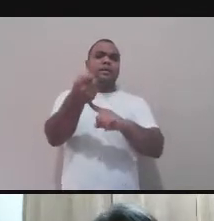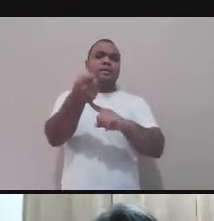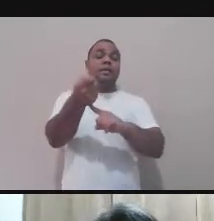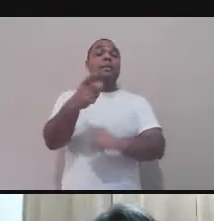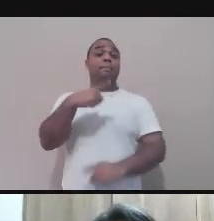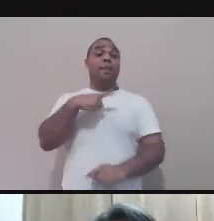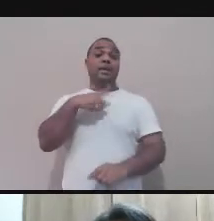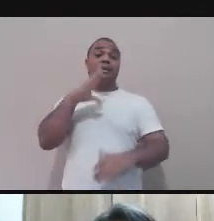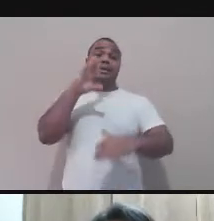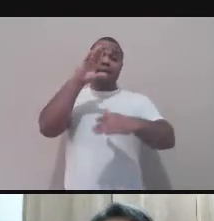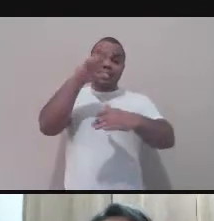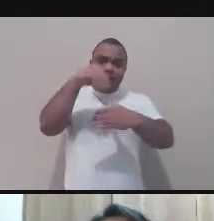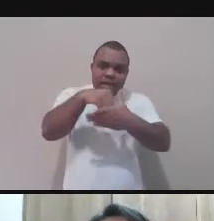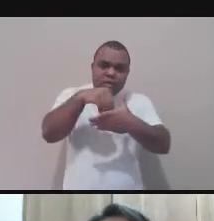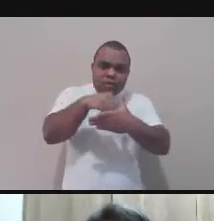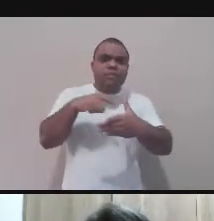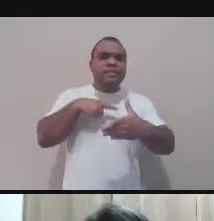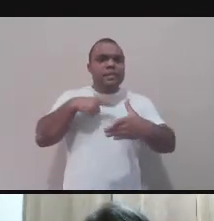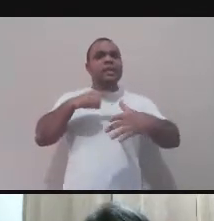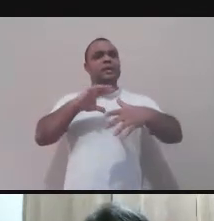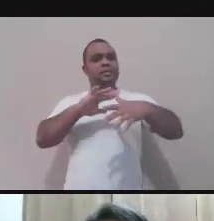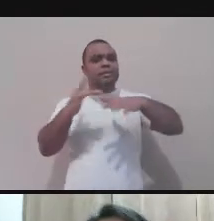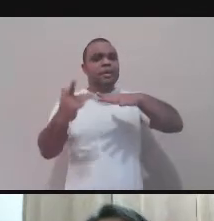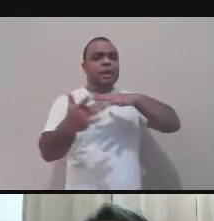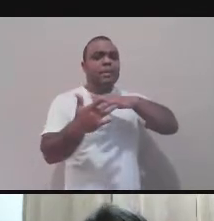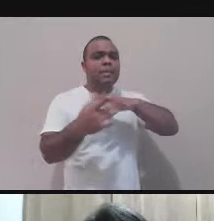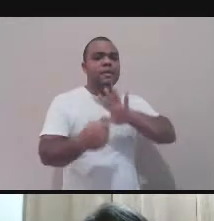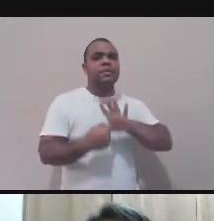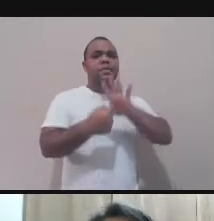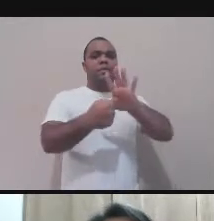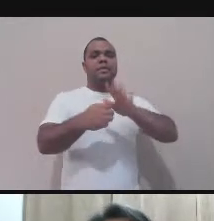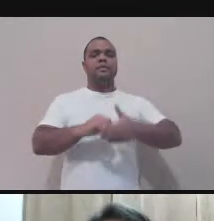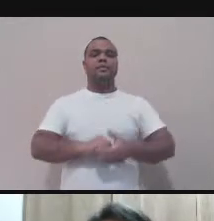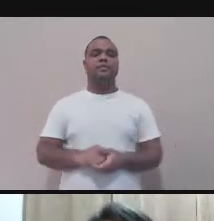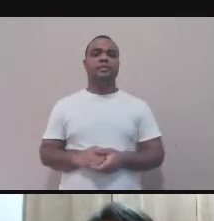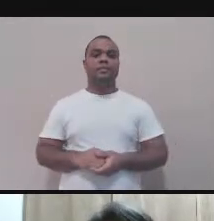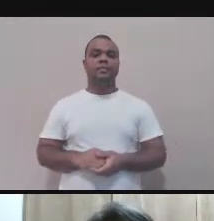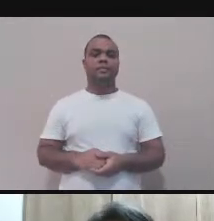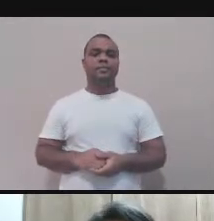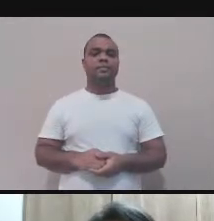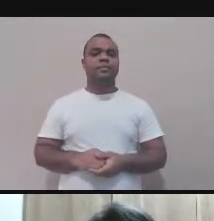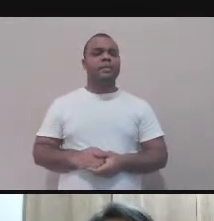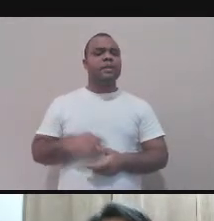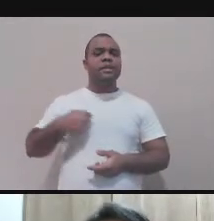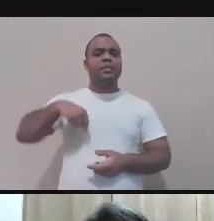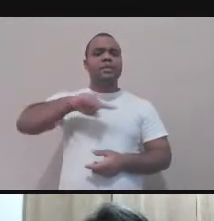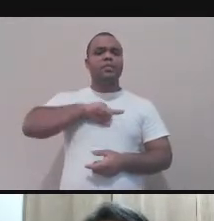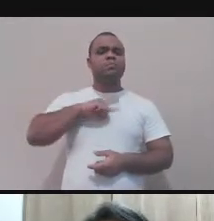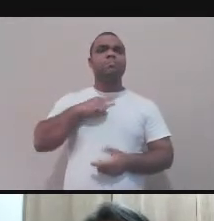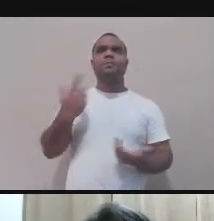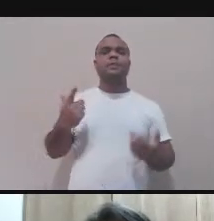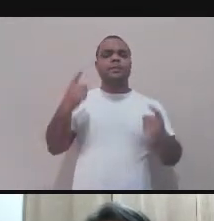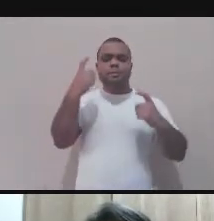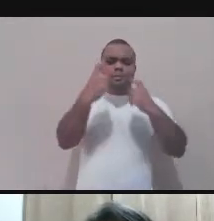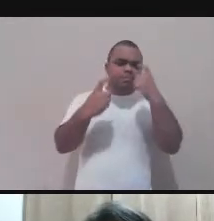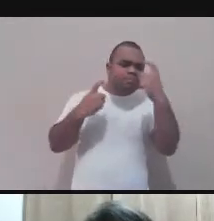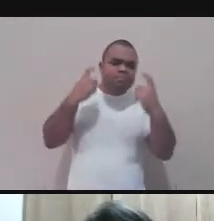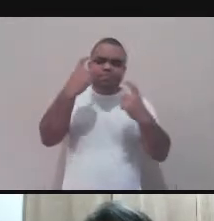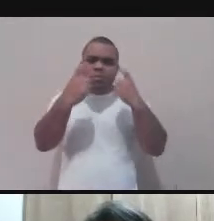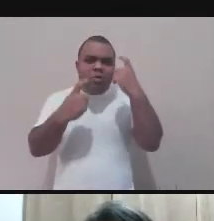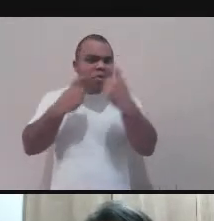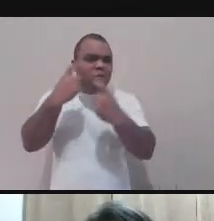contorna essa dificuldade do que é arte para, então, a gente parar de preocupar tanto com isso e poder ir